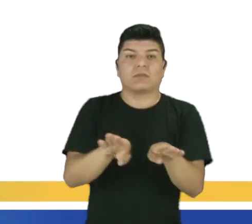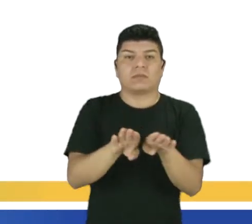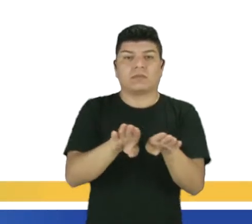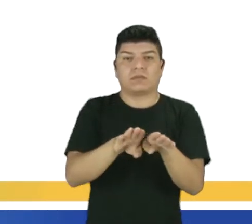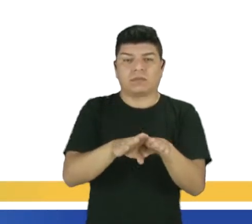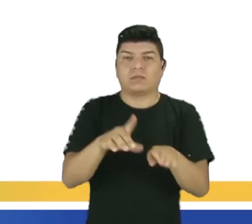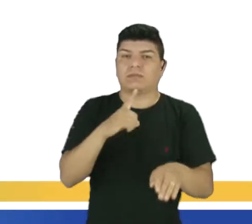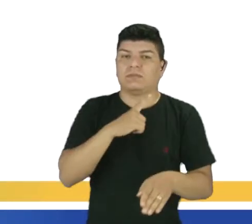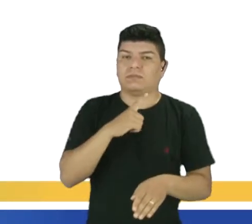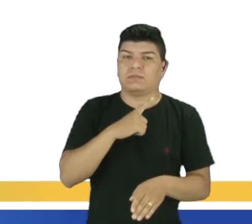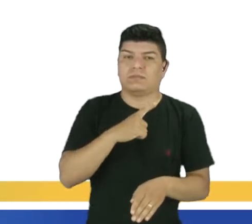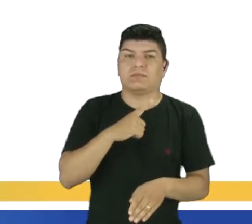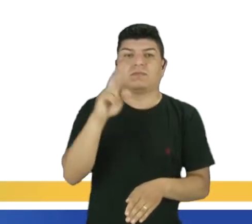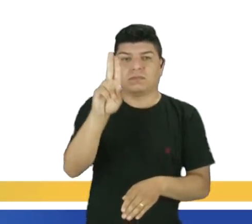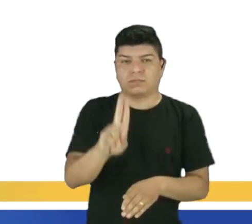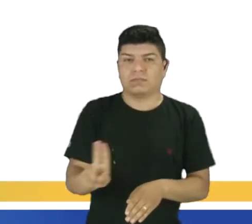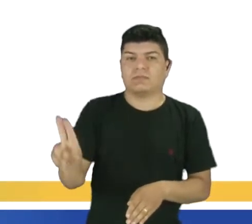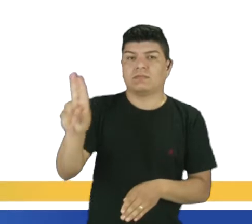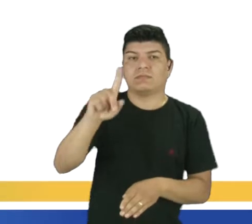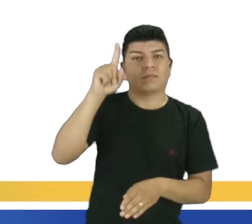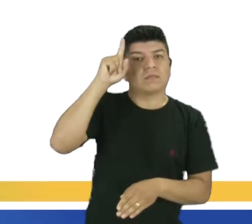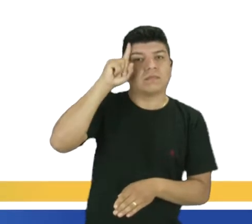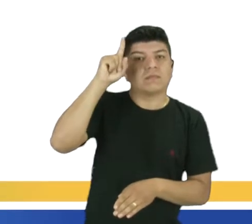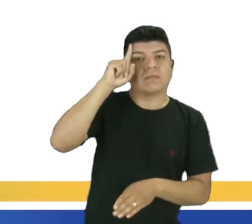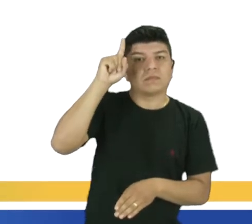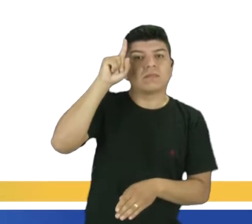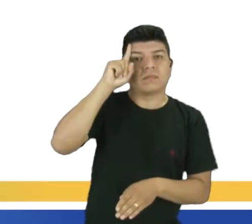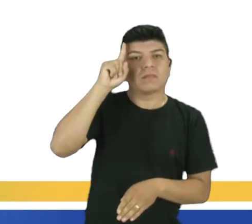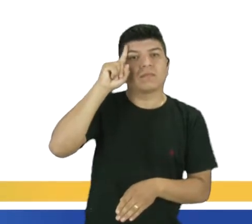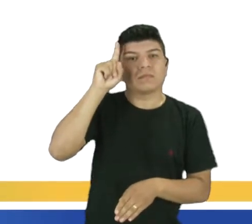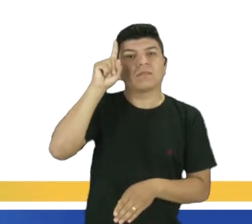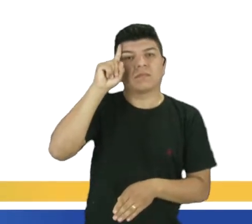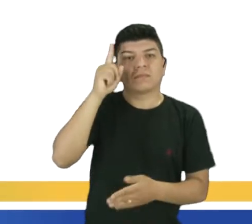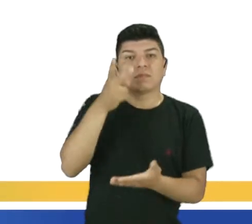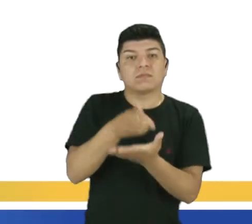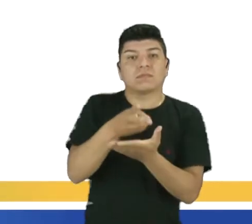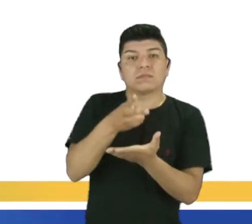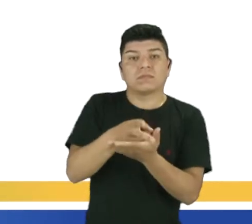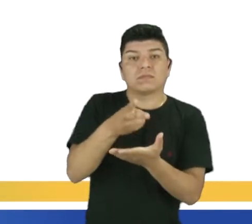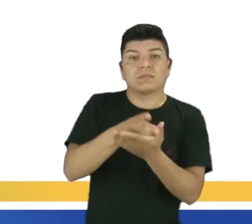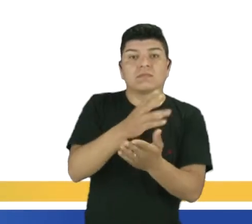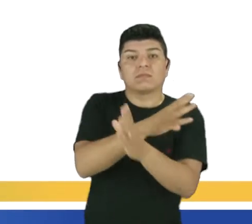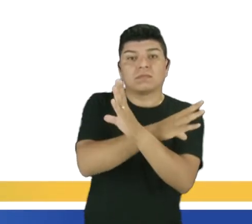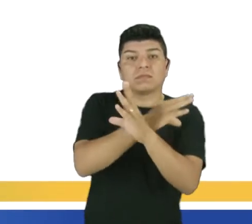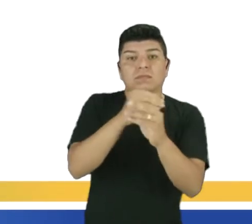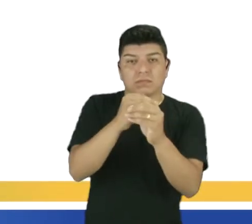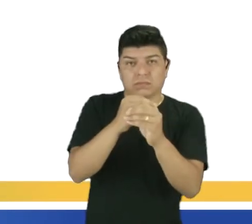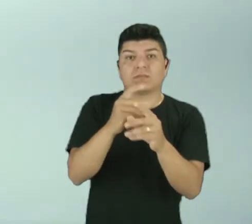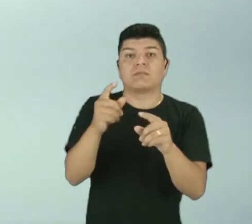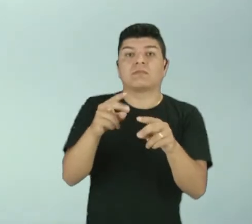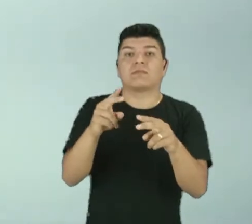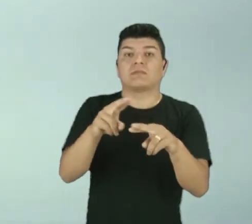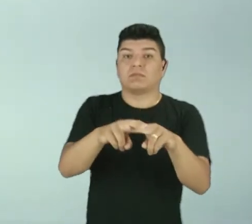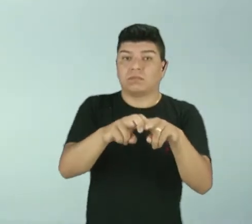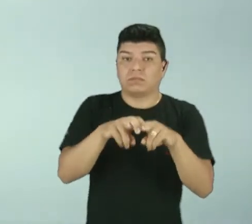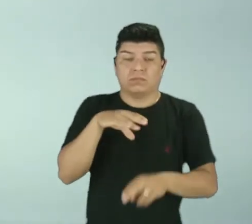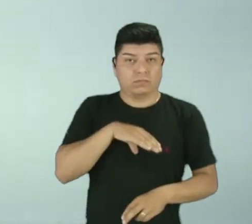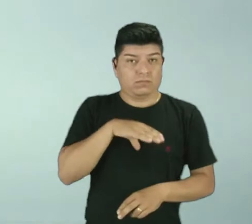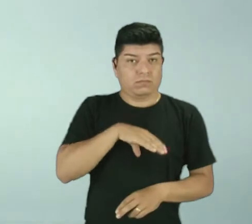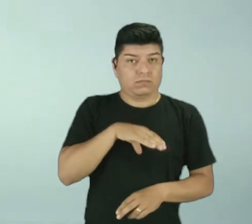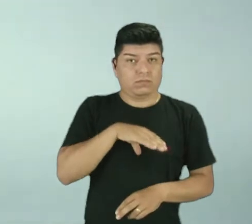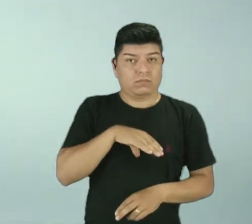certeza vocês utilizam no dia a dia, a gente utiliza todas essas conjunções no nosso dia a dia. Tanto que em português,